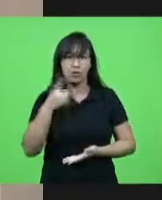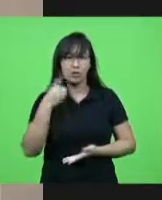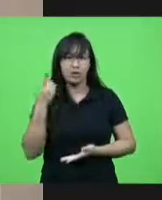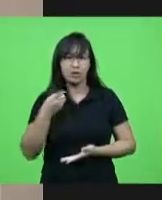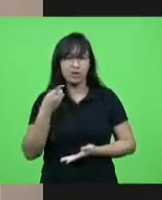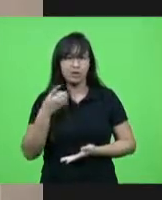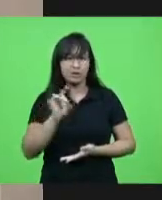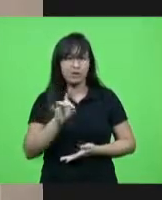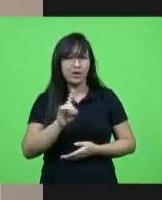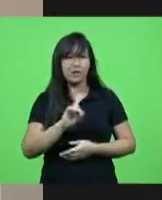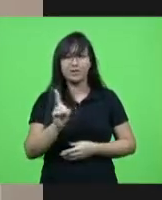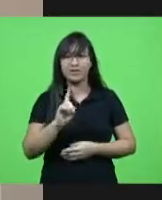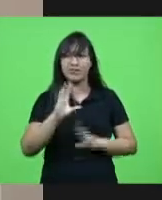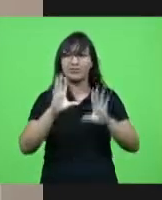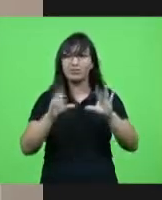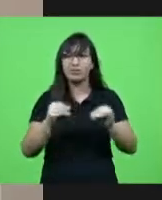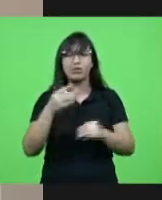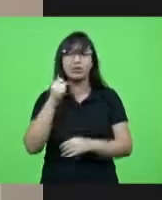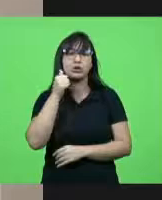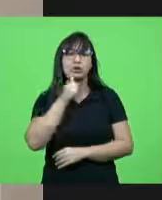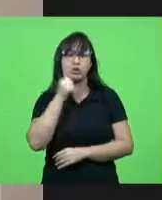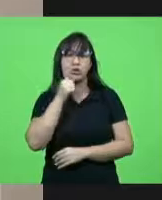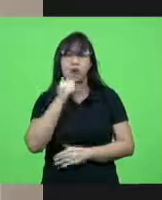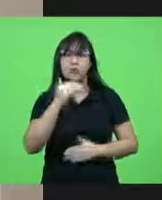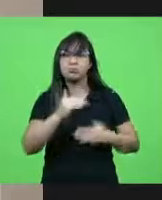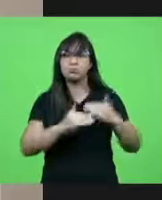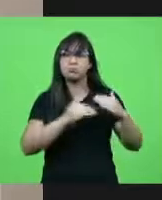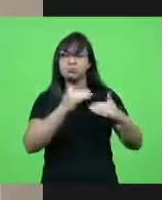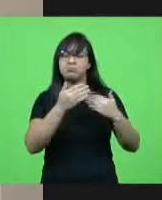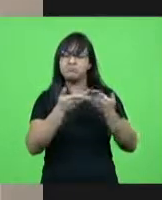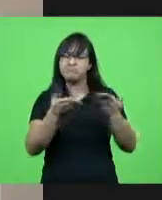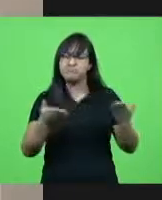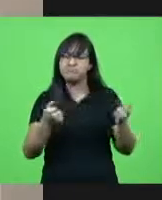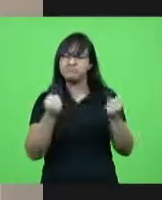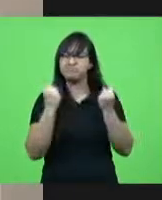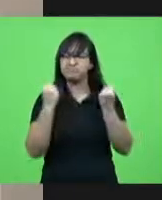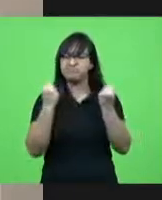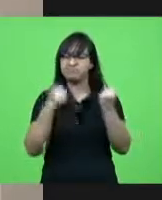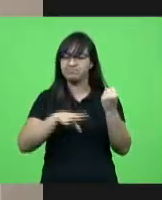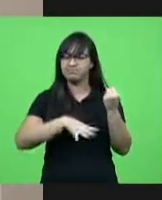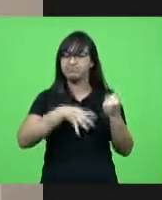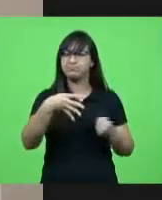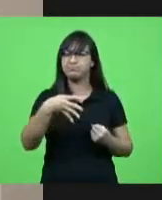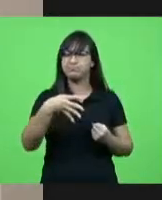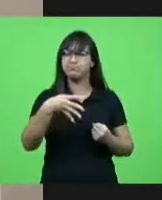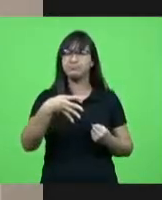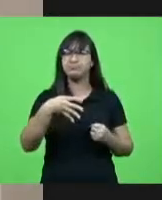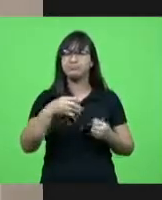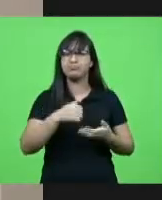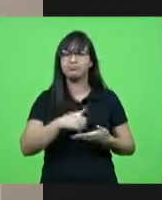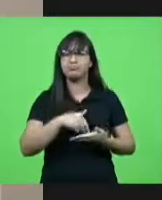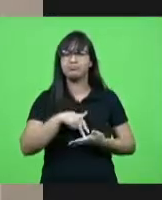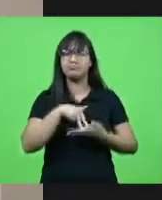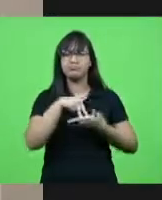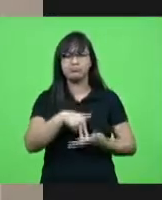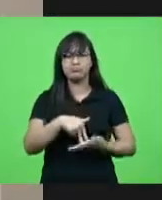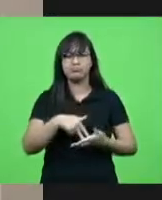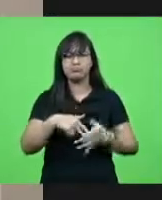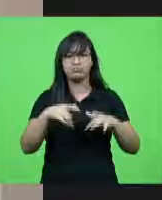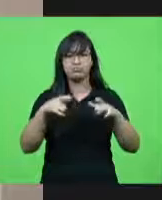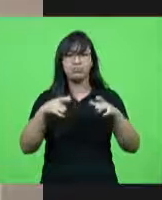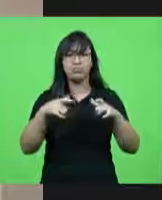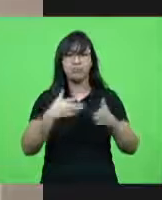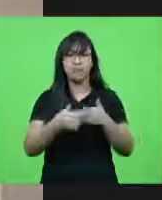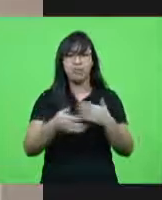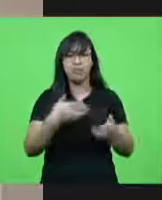as mulheres que cada vez mais mostram garra e coragem e disposição para estarem onde quiserem e